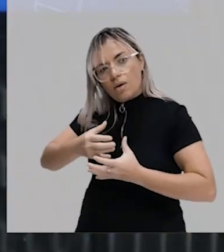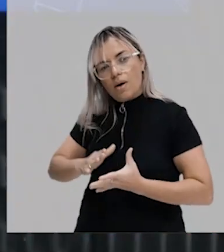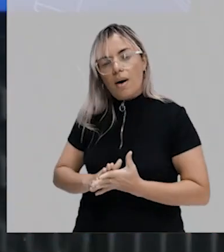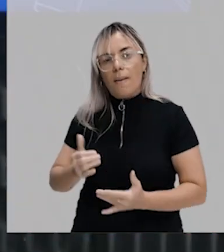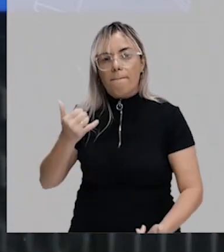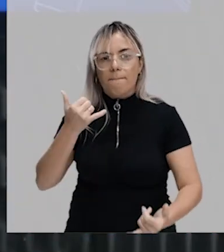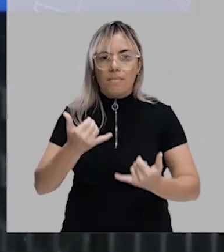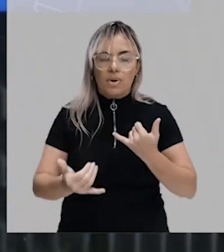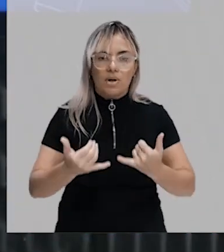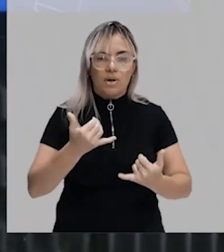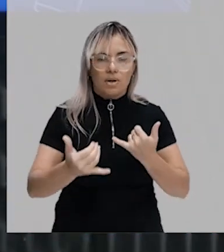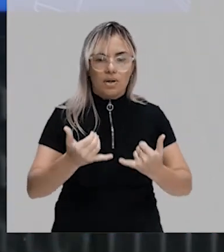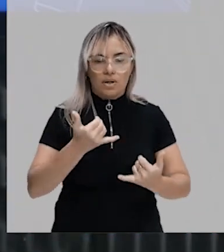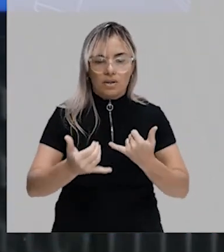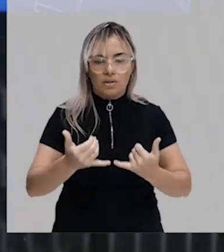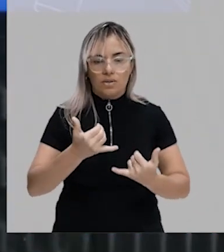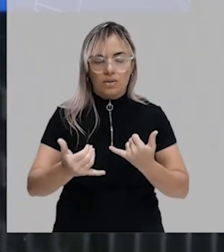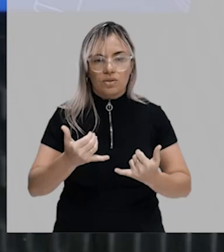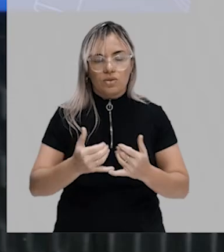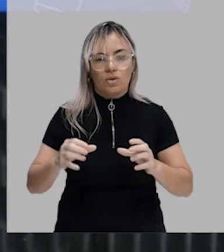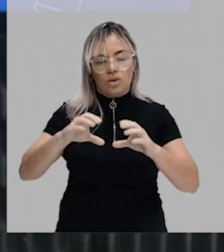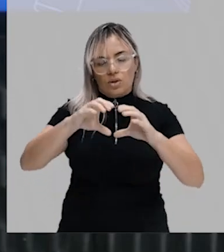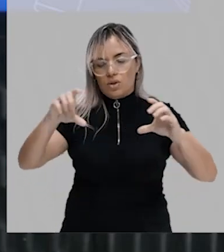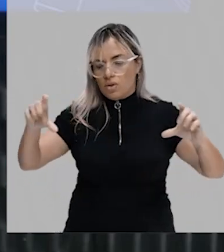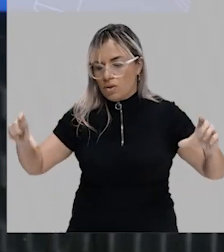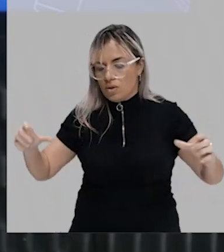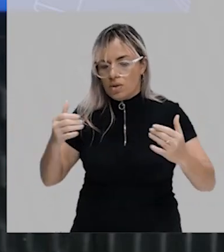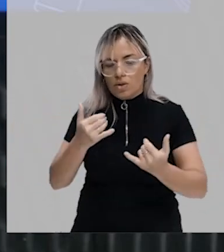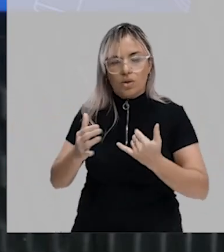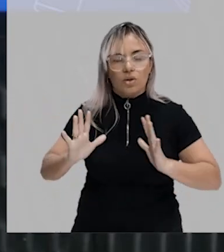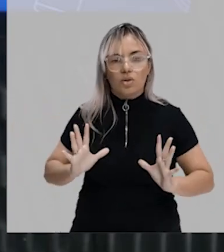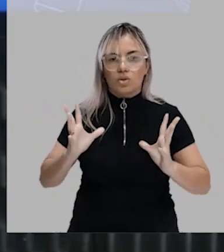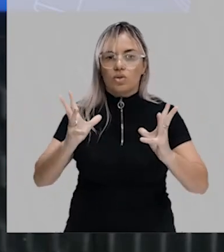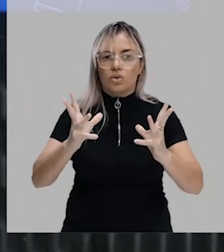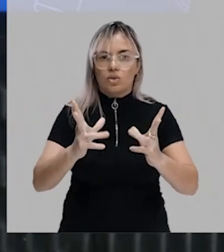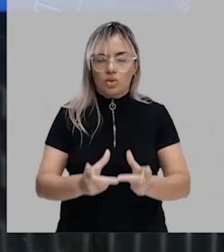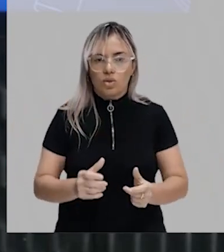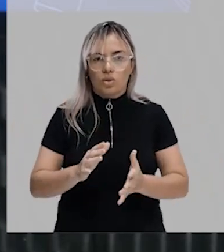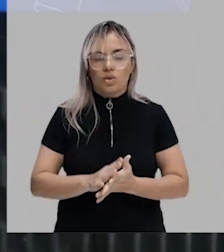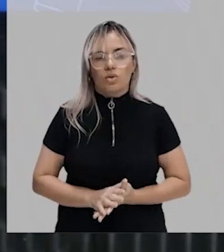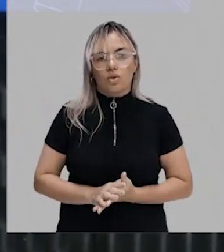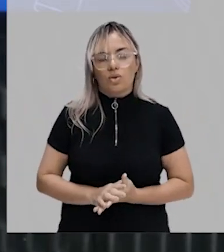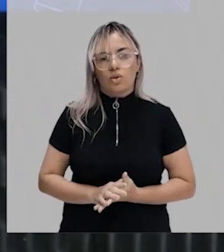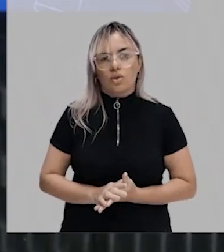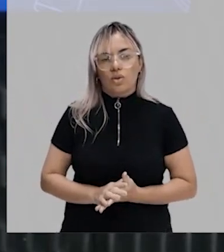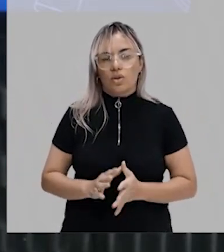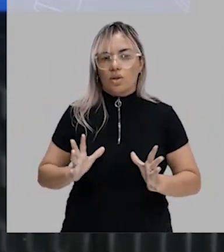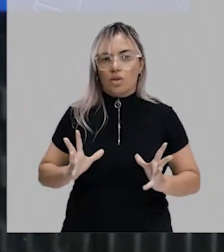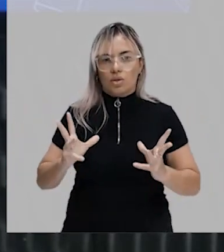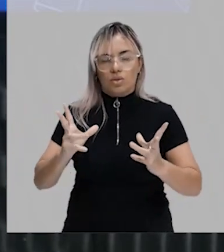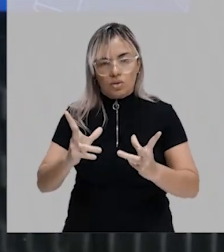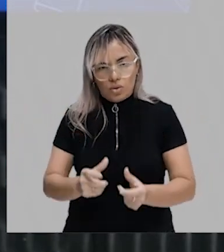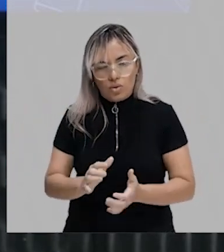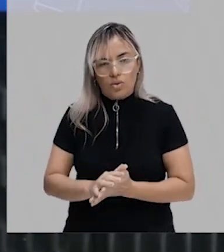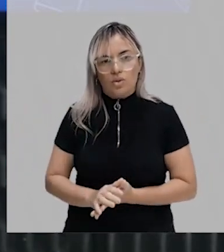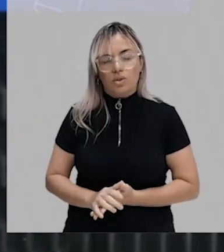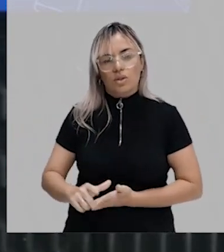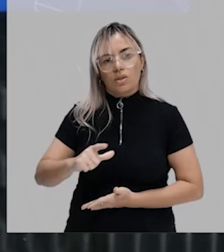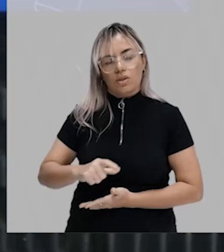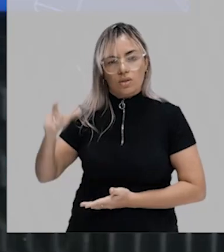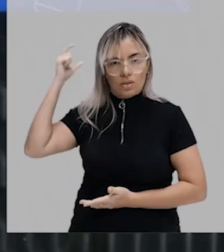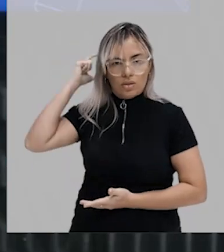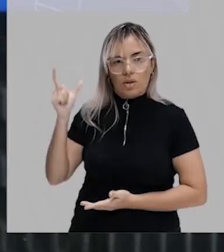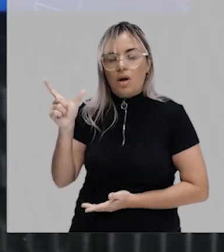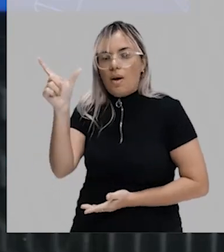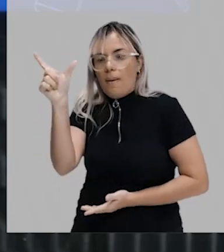é semelhante ao desenvolvimento de todos esses animais, tanto os vertebrados, de todos os vertebrados que fazem parte do